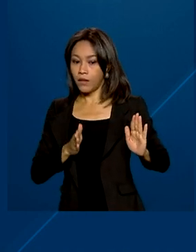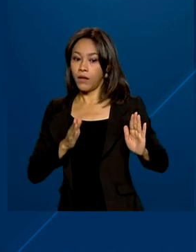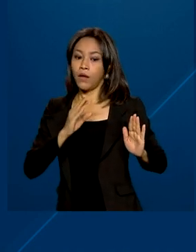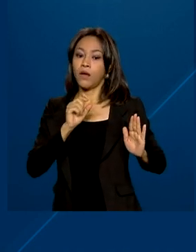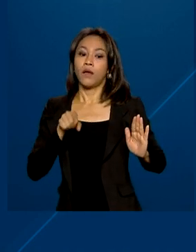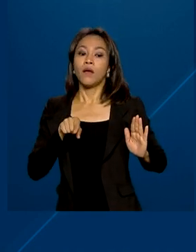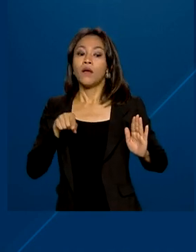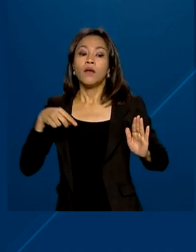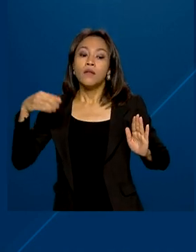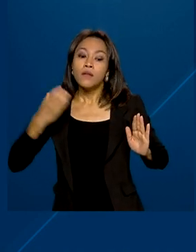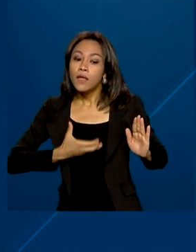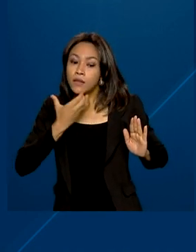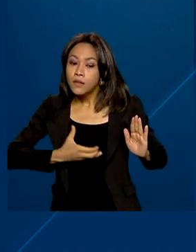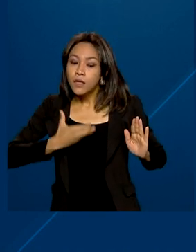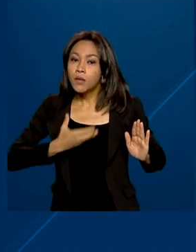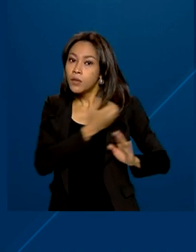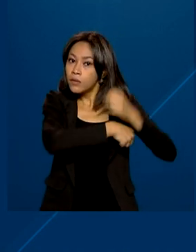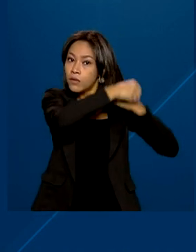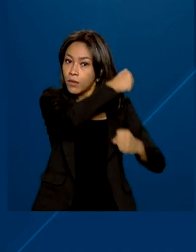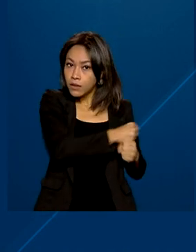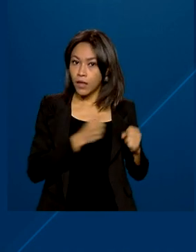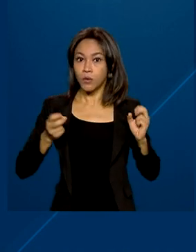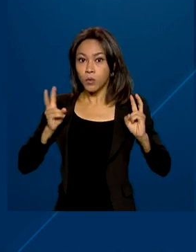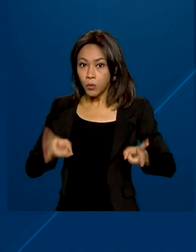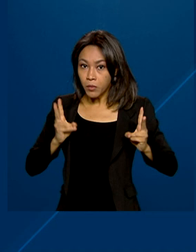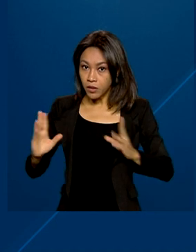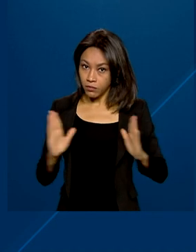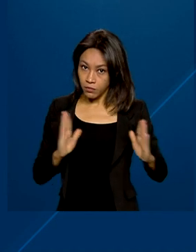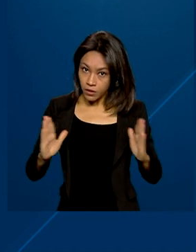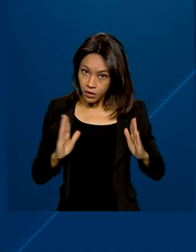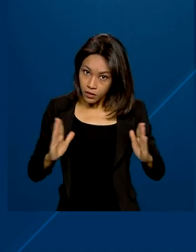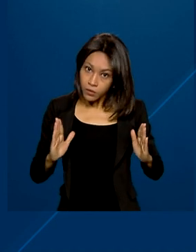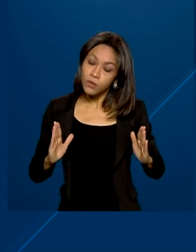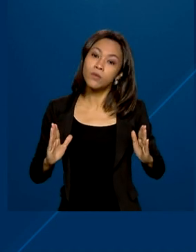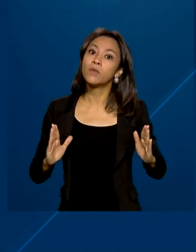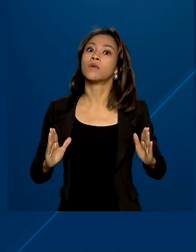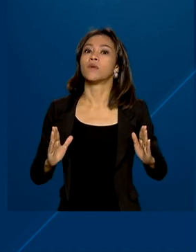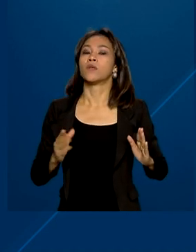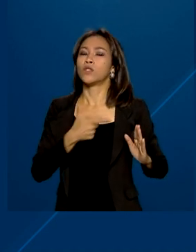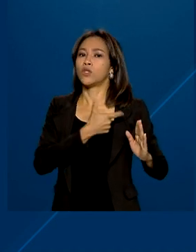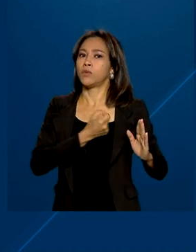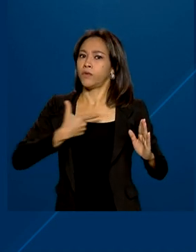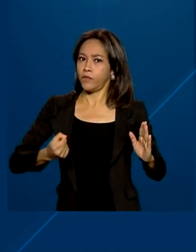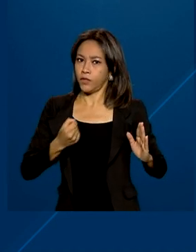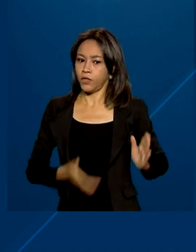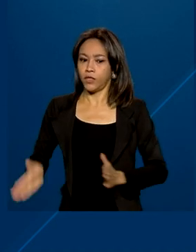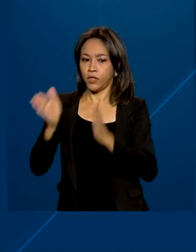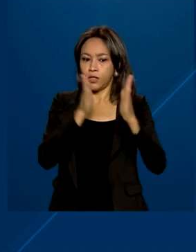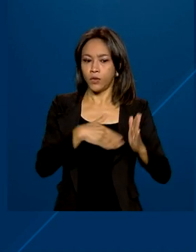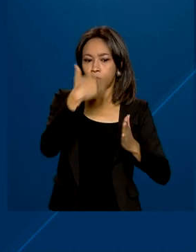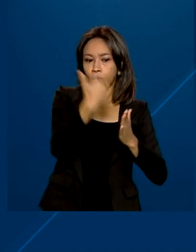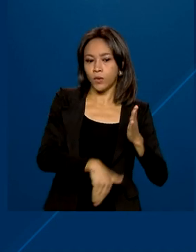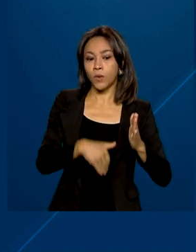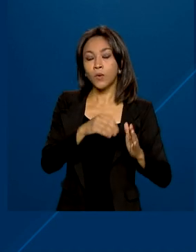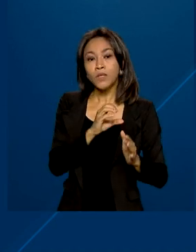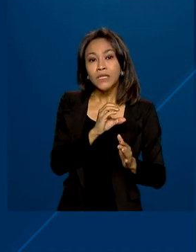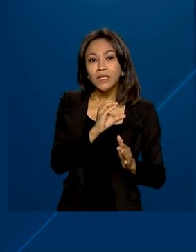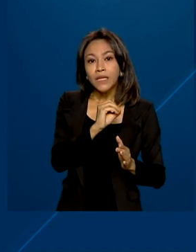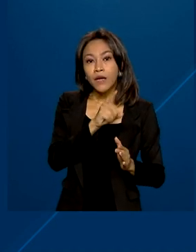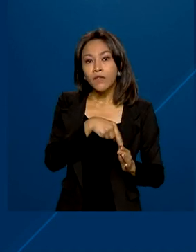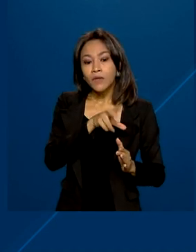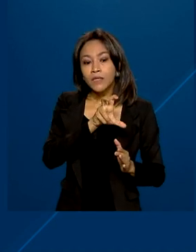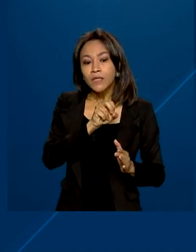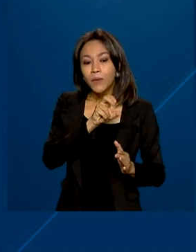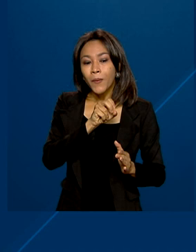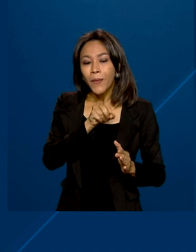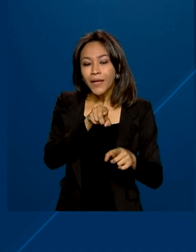em relação ao consumo médio do mesmo período de 2020. O desconto é de 50 centavos por cada quilowatt